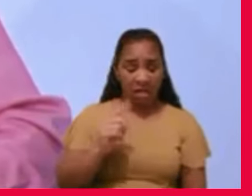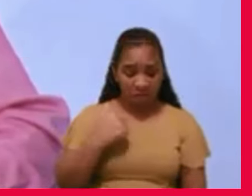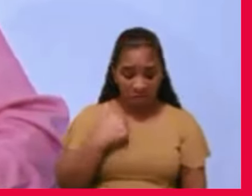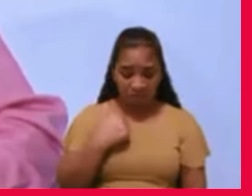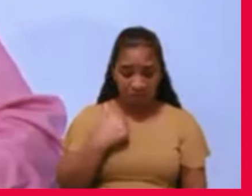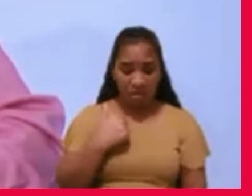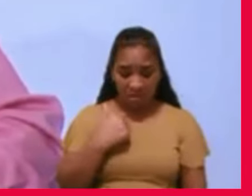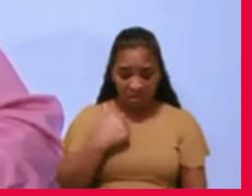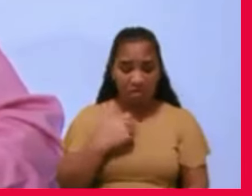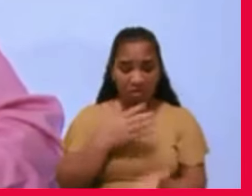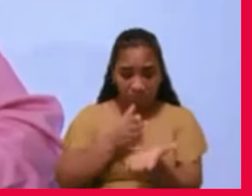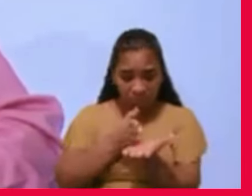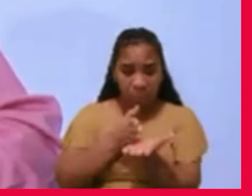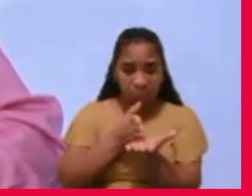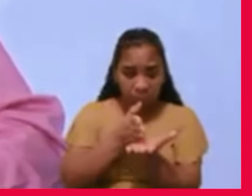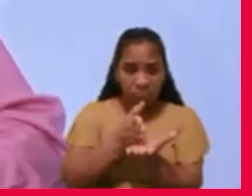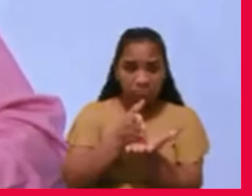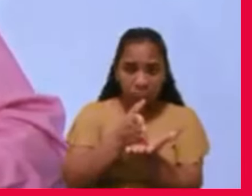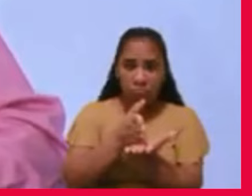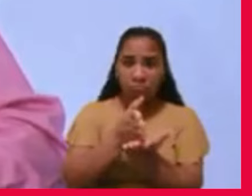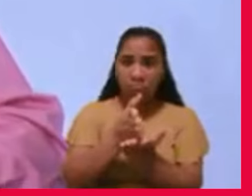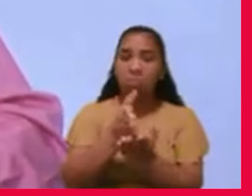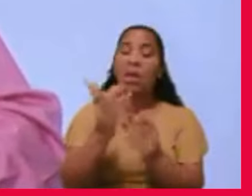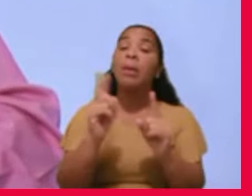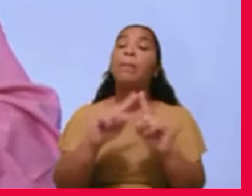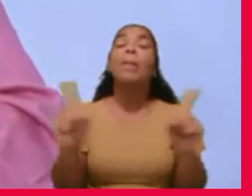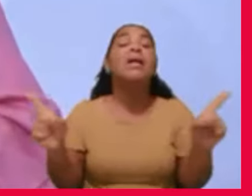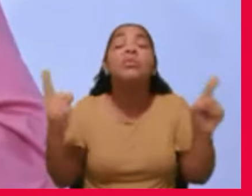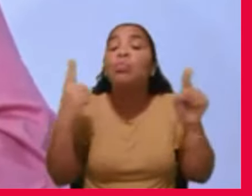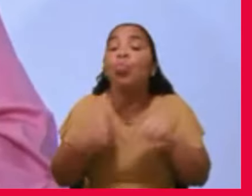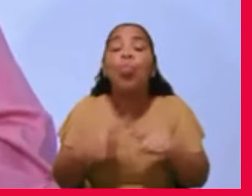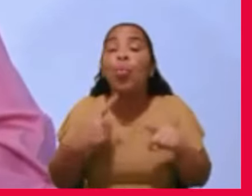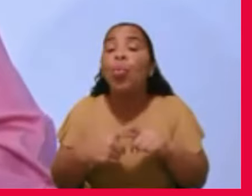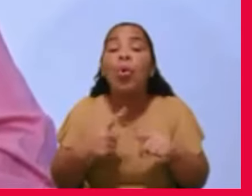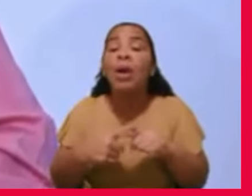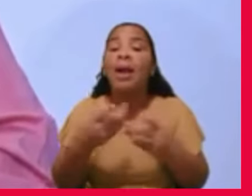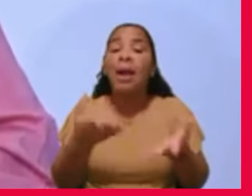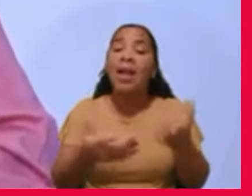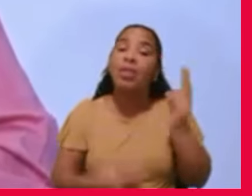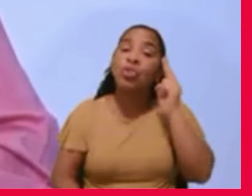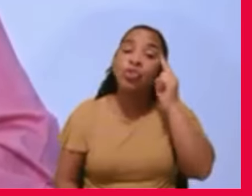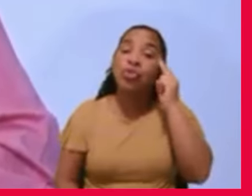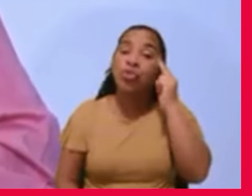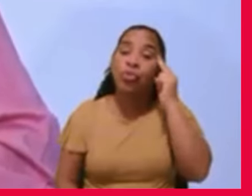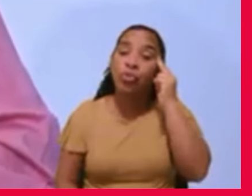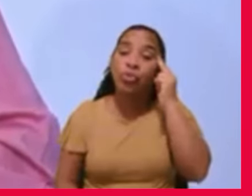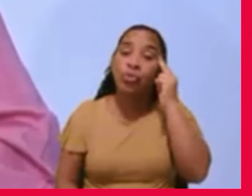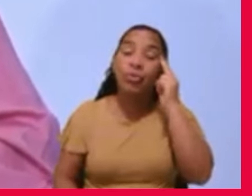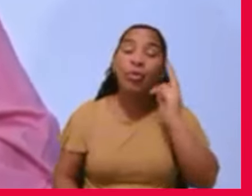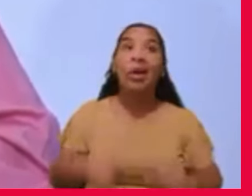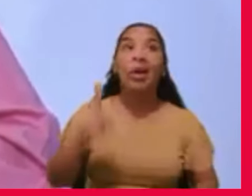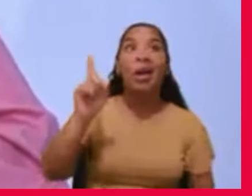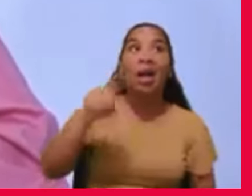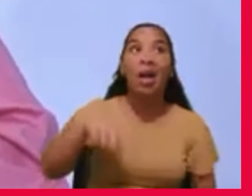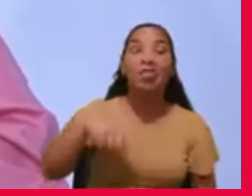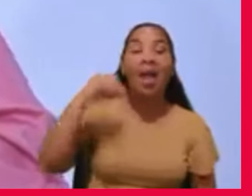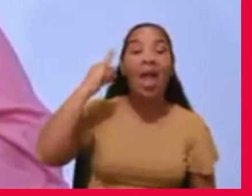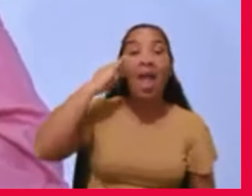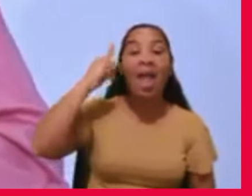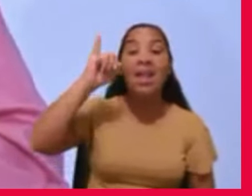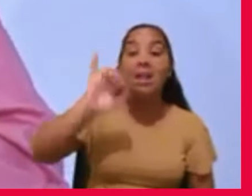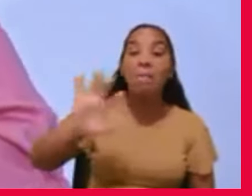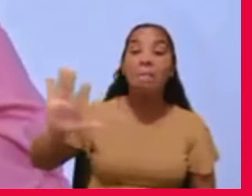mas esse sonho deve ter sido da minha imaginação. Como eu fiquei nessa